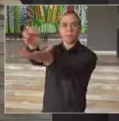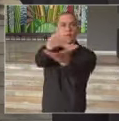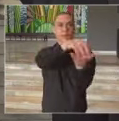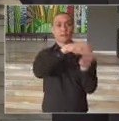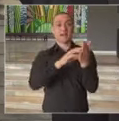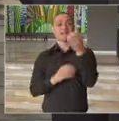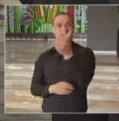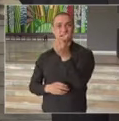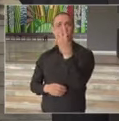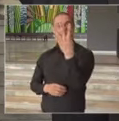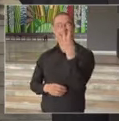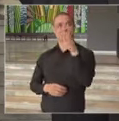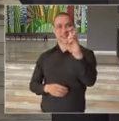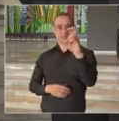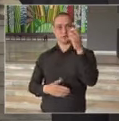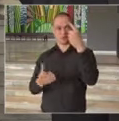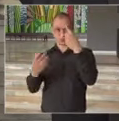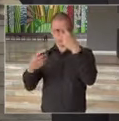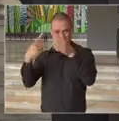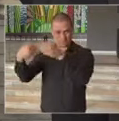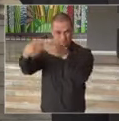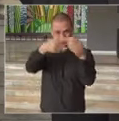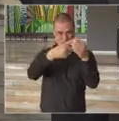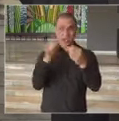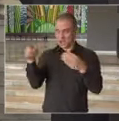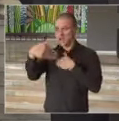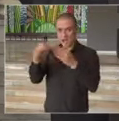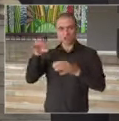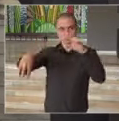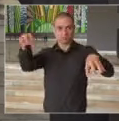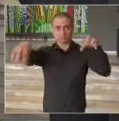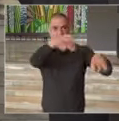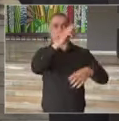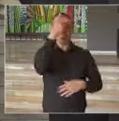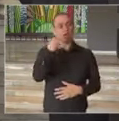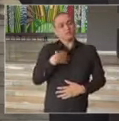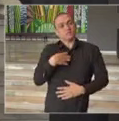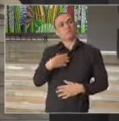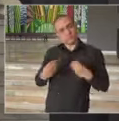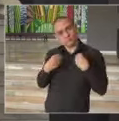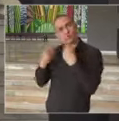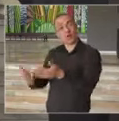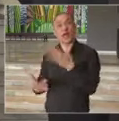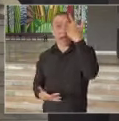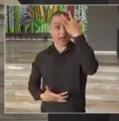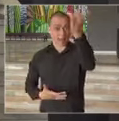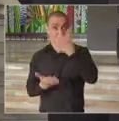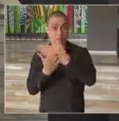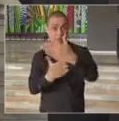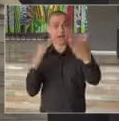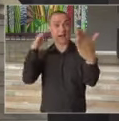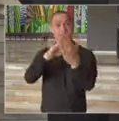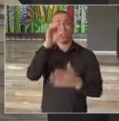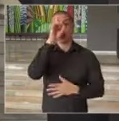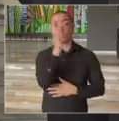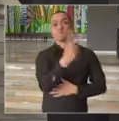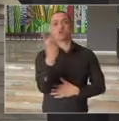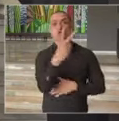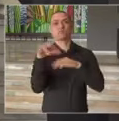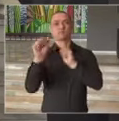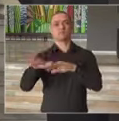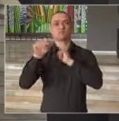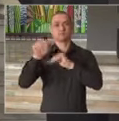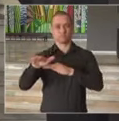645 municípios. A campanha inicia-se amanhã e vai até o dia 22 de setembro,